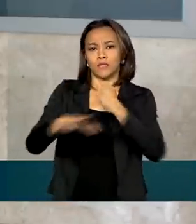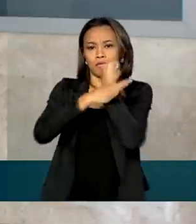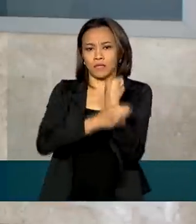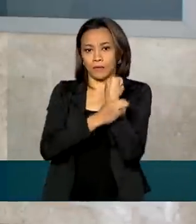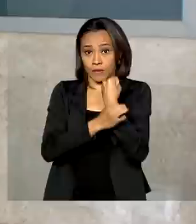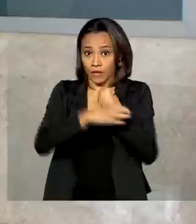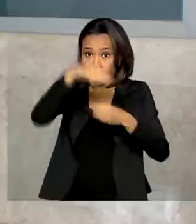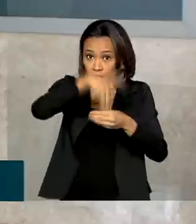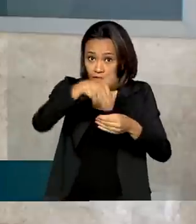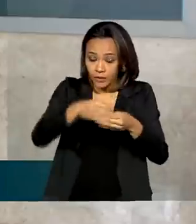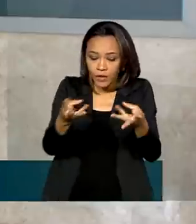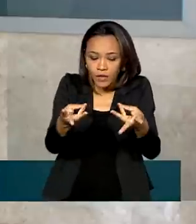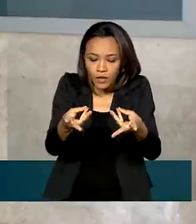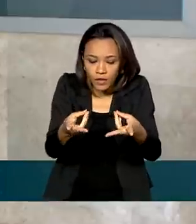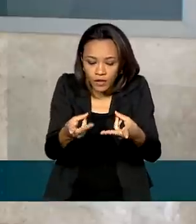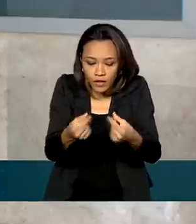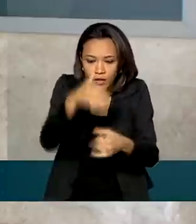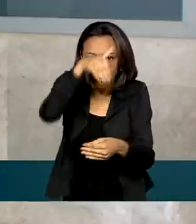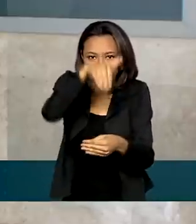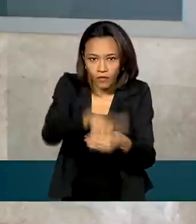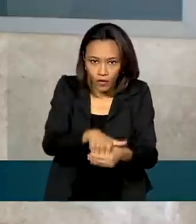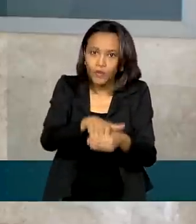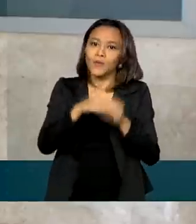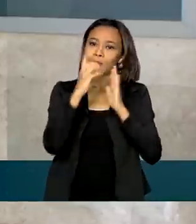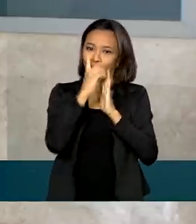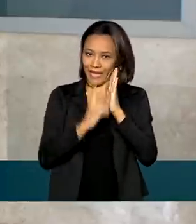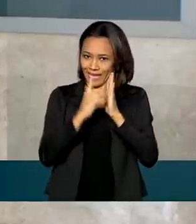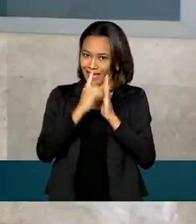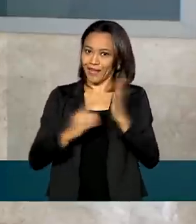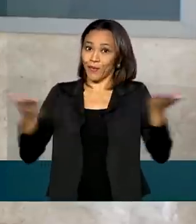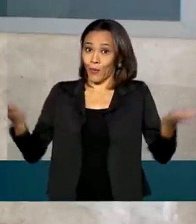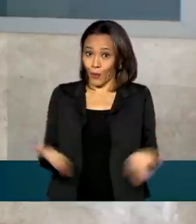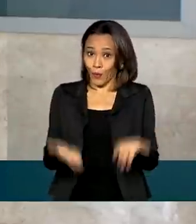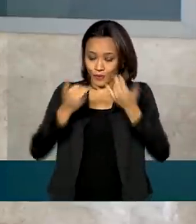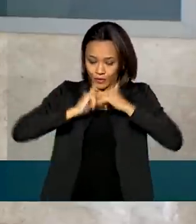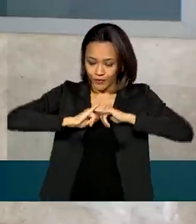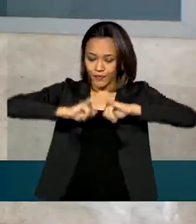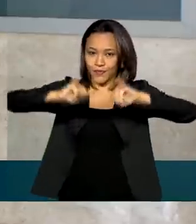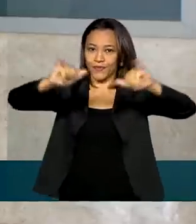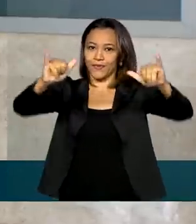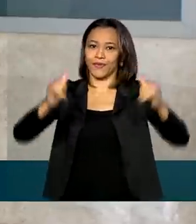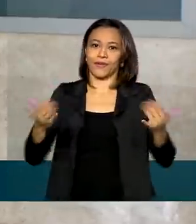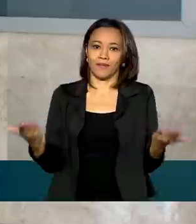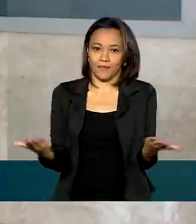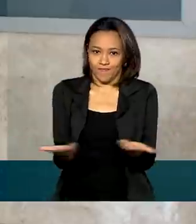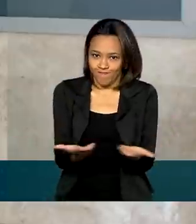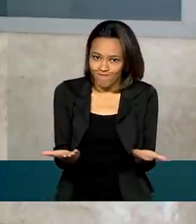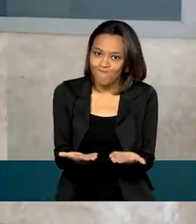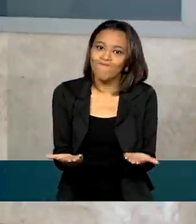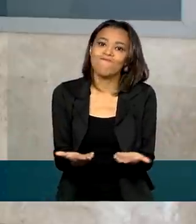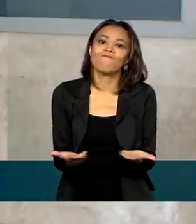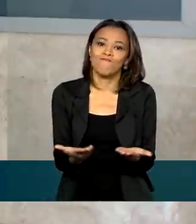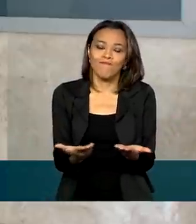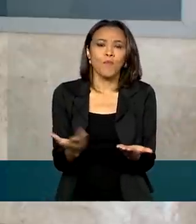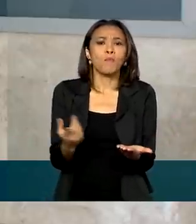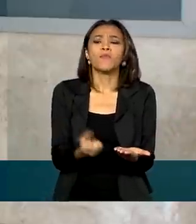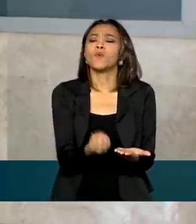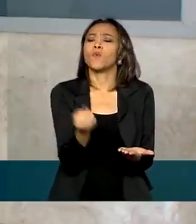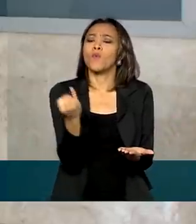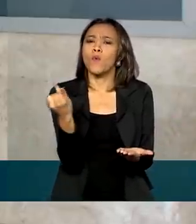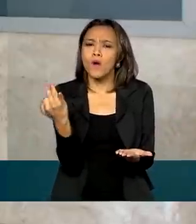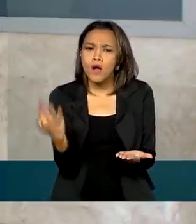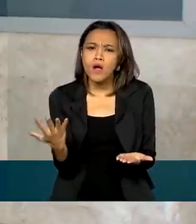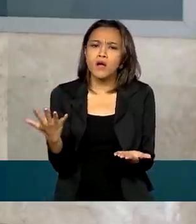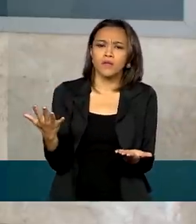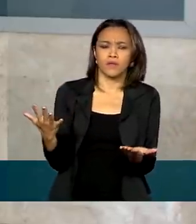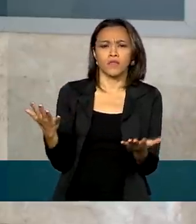apuração de votos. O decreto foi publicado hoje no Diário Oficial da União e o número de militares